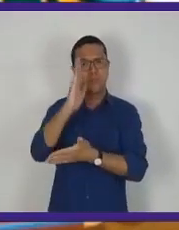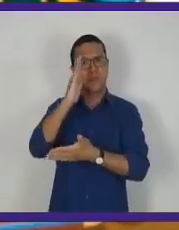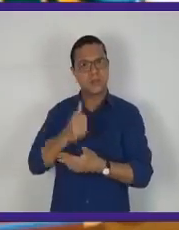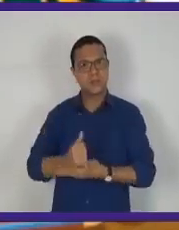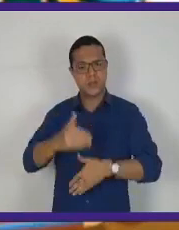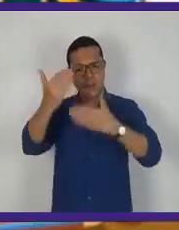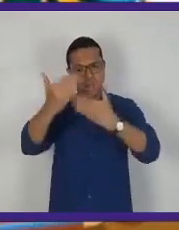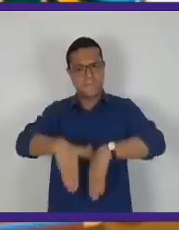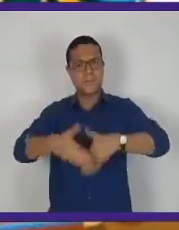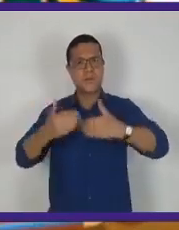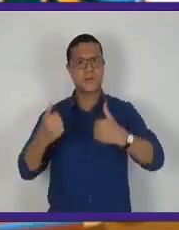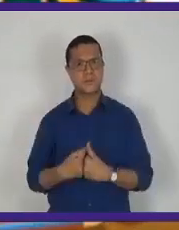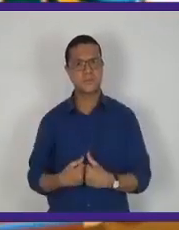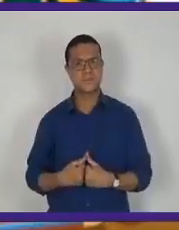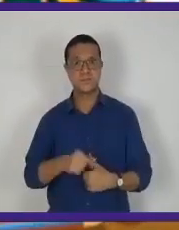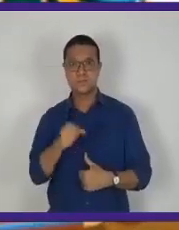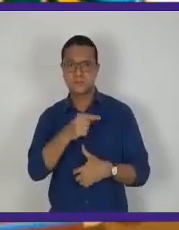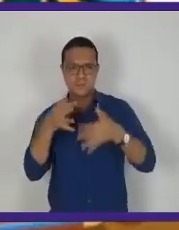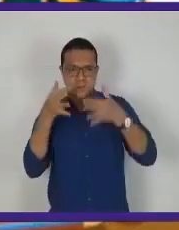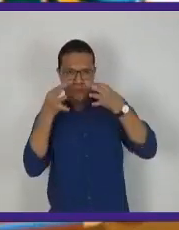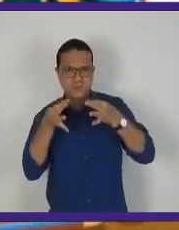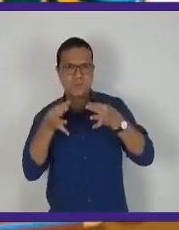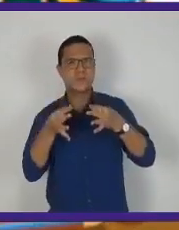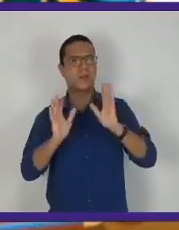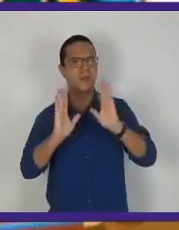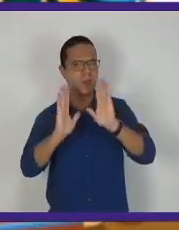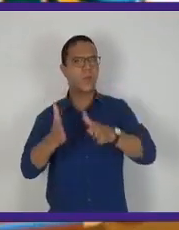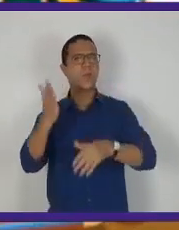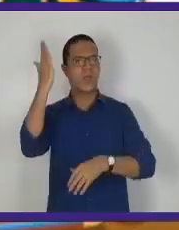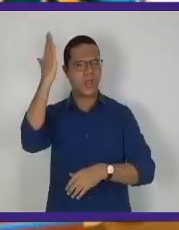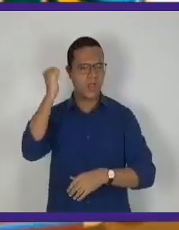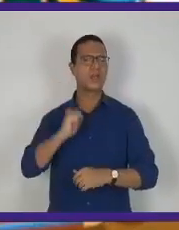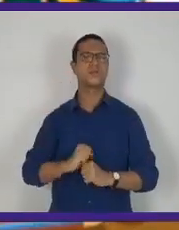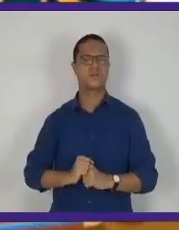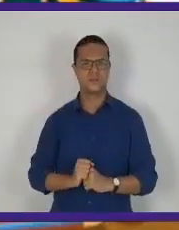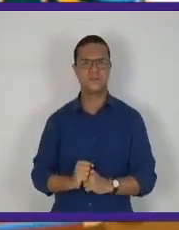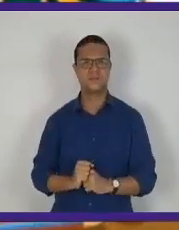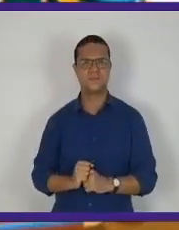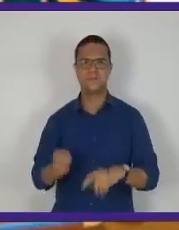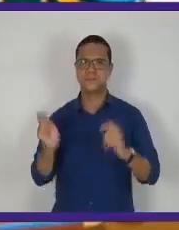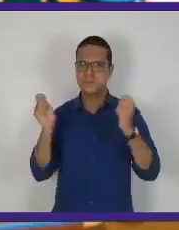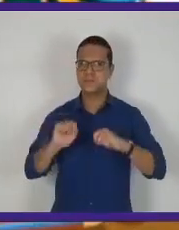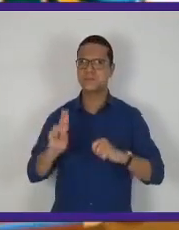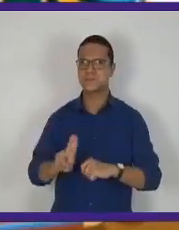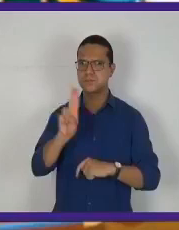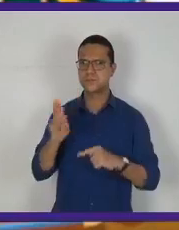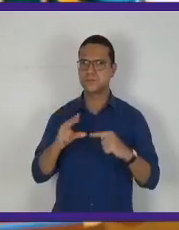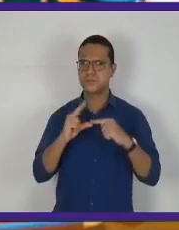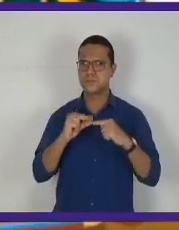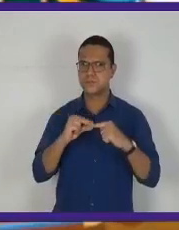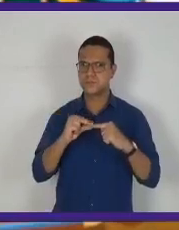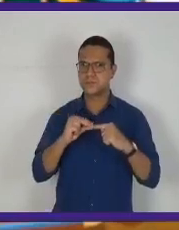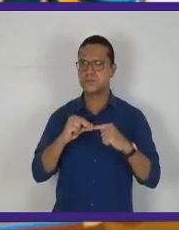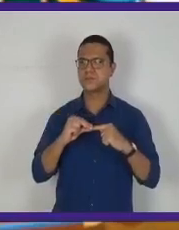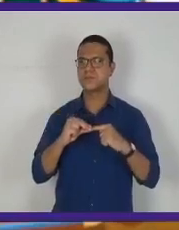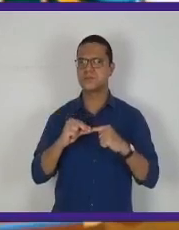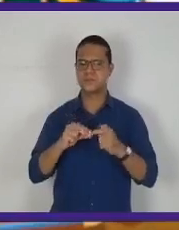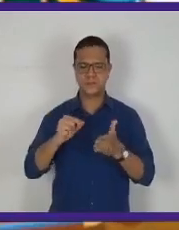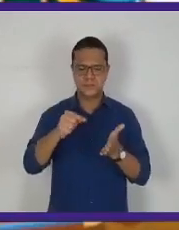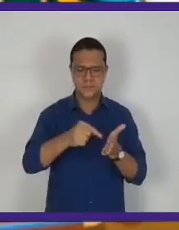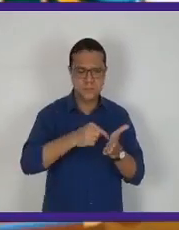E passar na prova. E você, atento, você agora se ligou. Você pode usar a canetinha